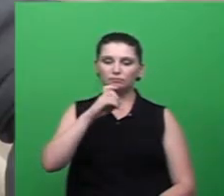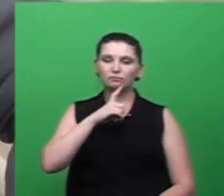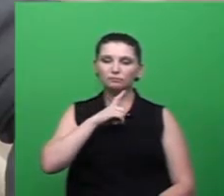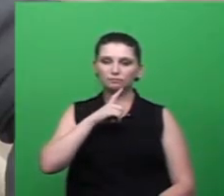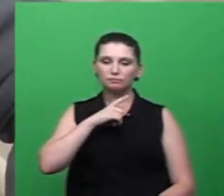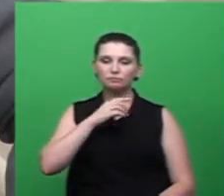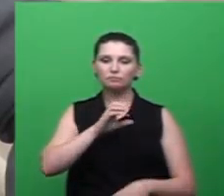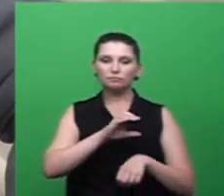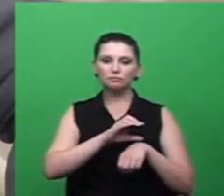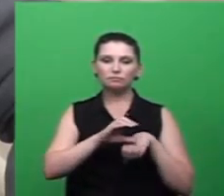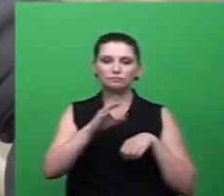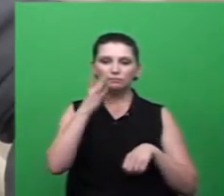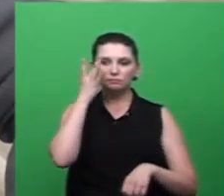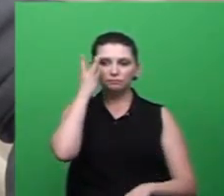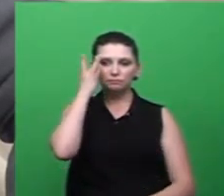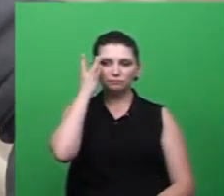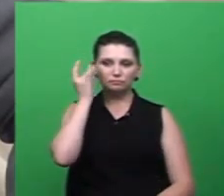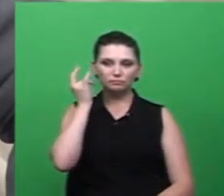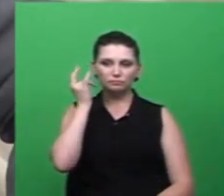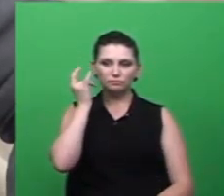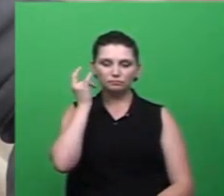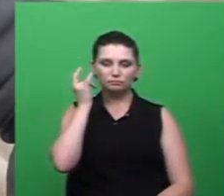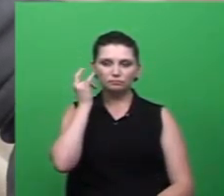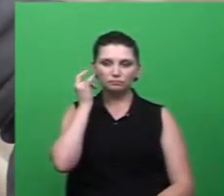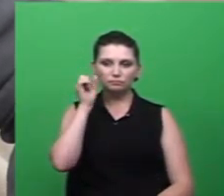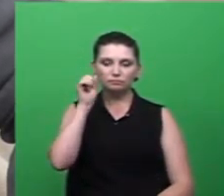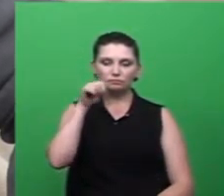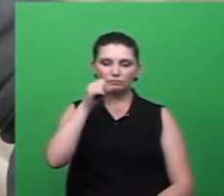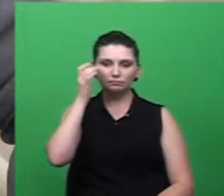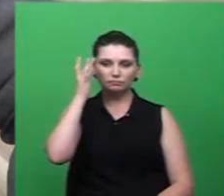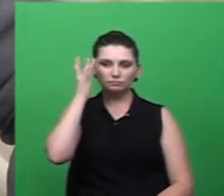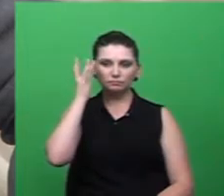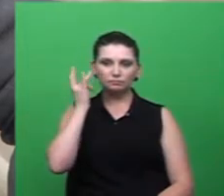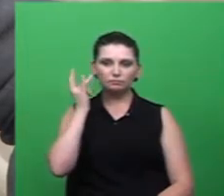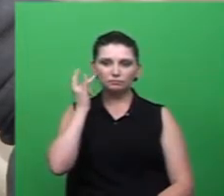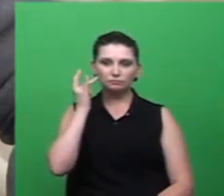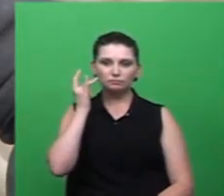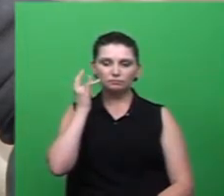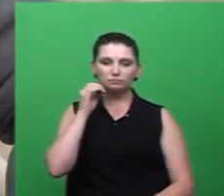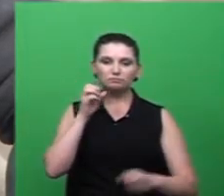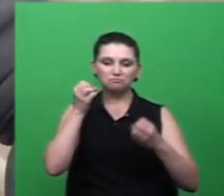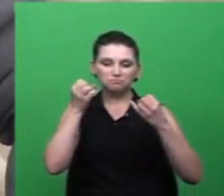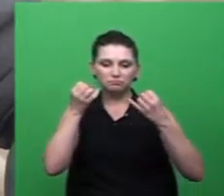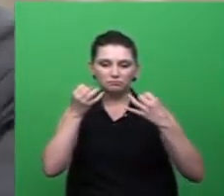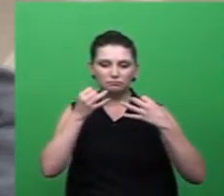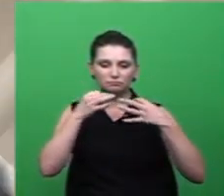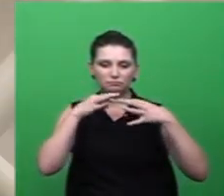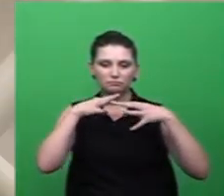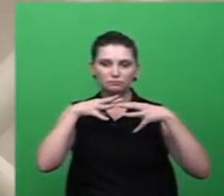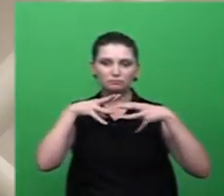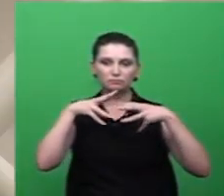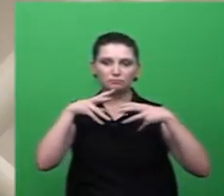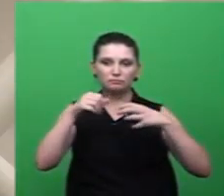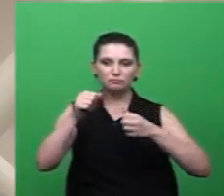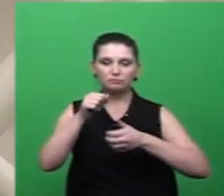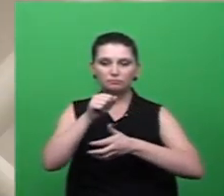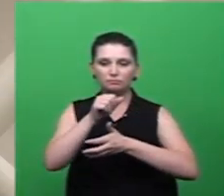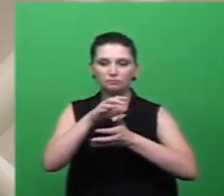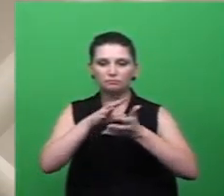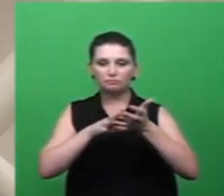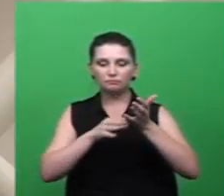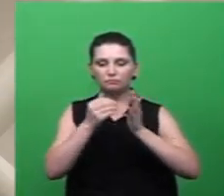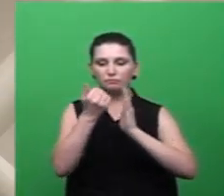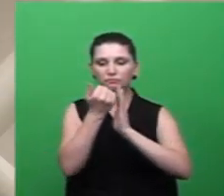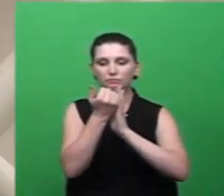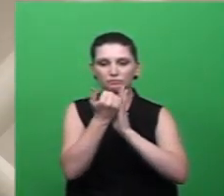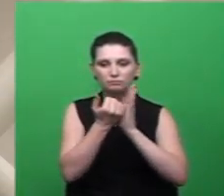infectologista do município e também da regional médica de Santa Catarina que vai passar o nosso não só as